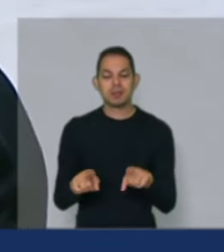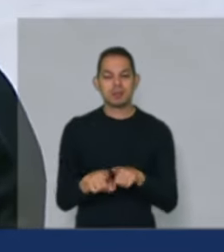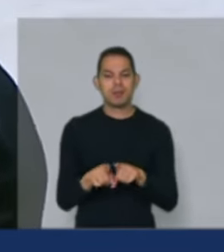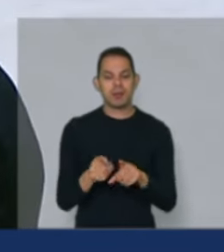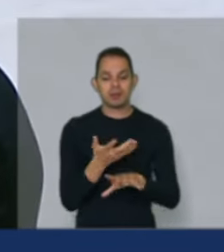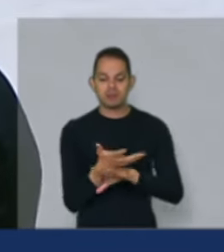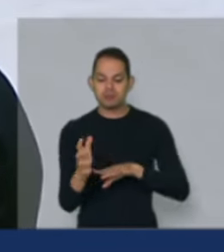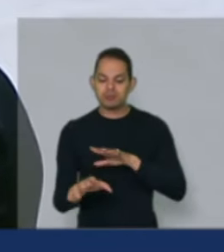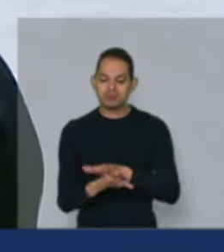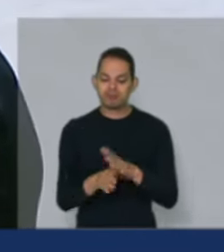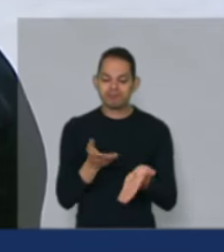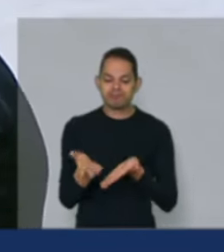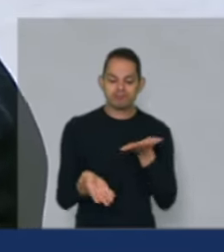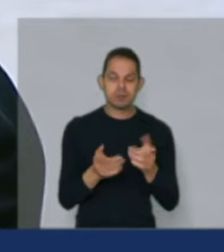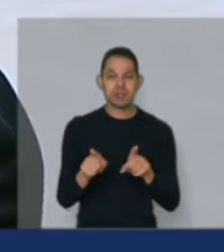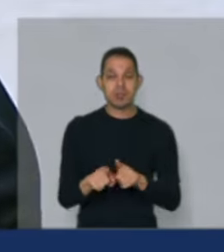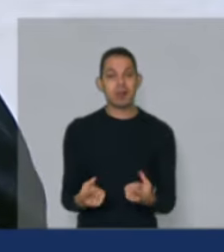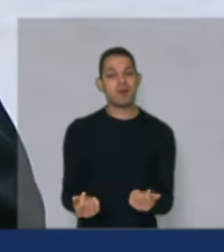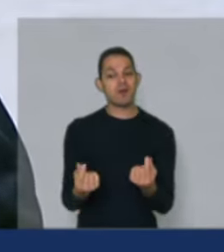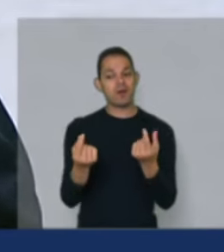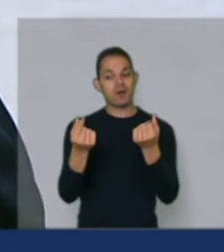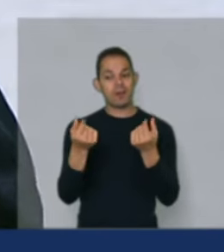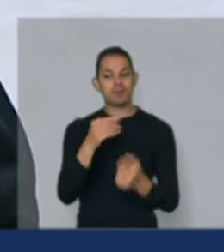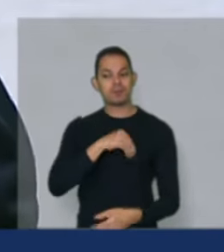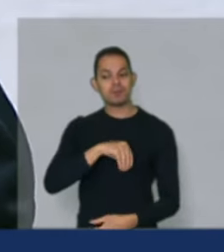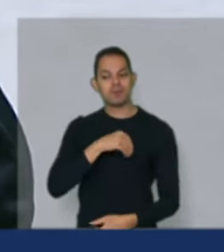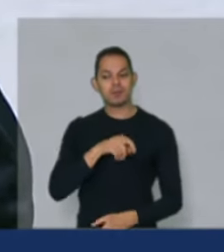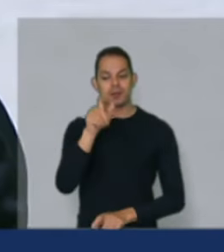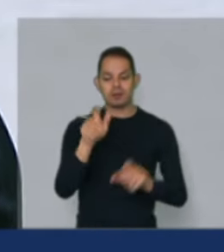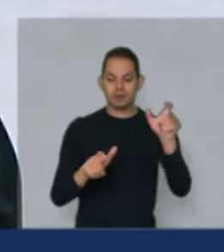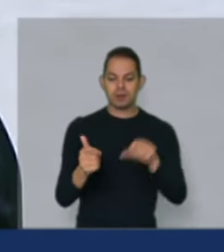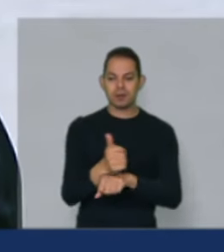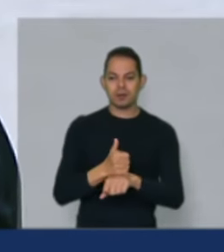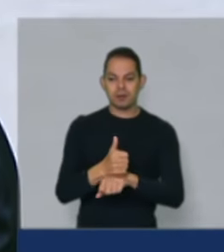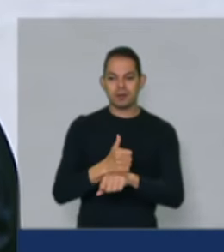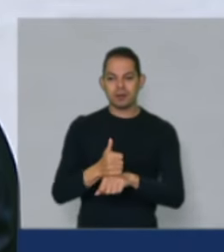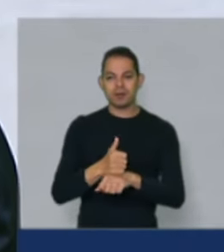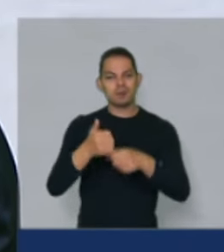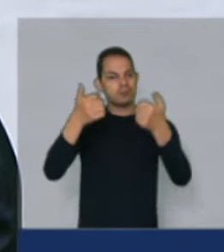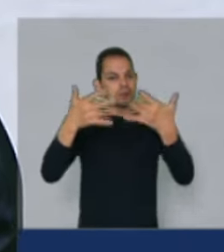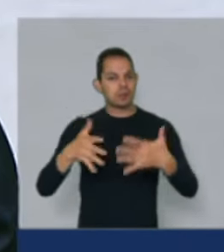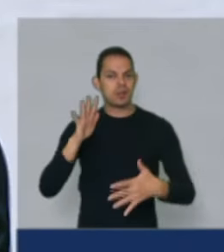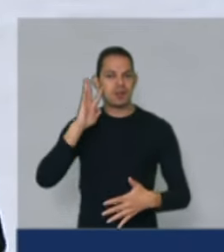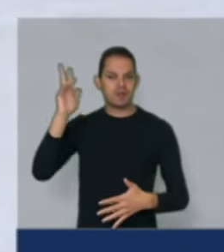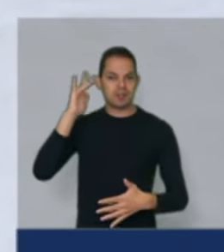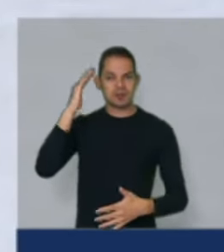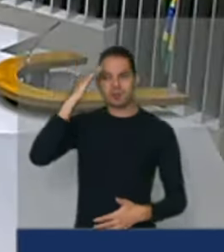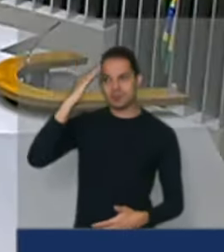ambientalmente também financeiramente para ter renda para o nosso agricultor. Essa é a nossa reflexão. Muito obrigado.